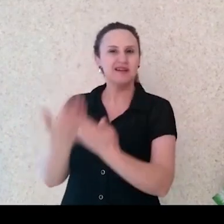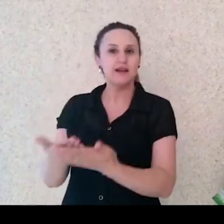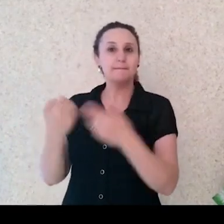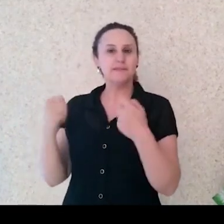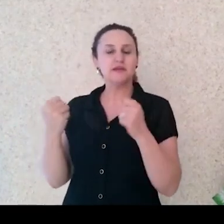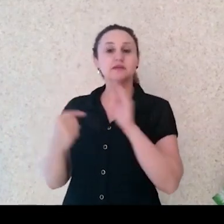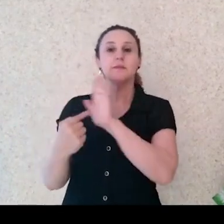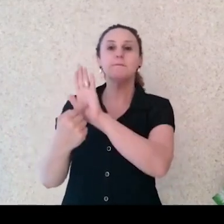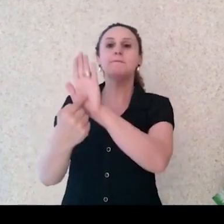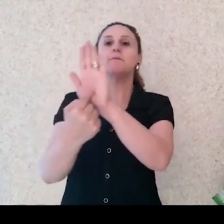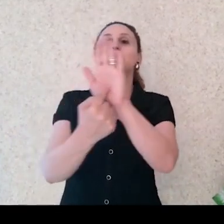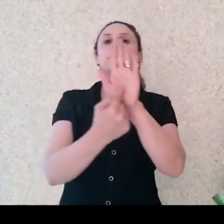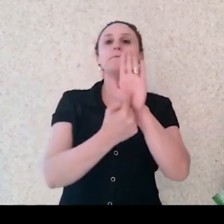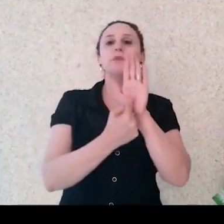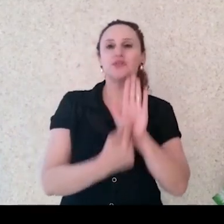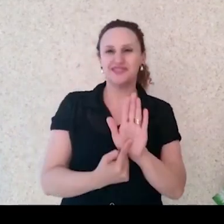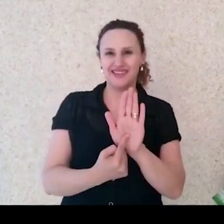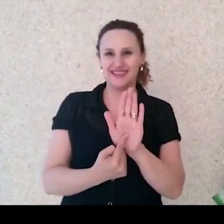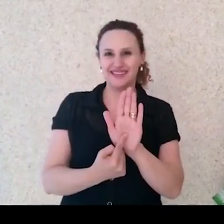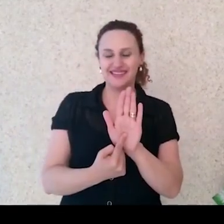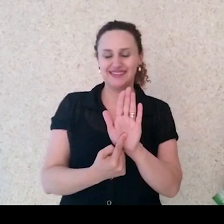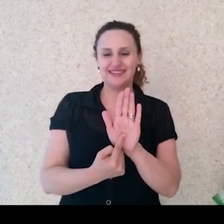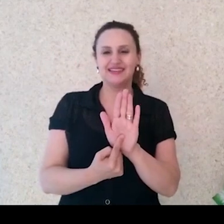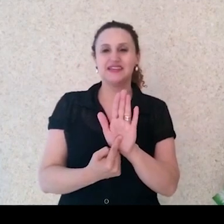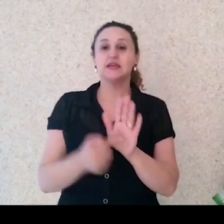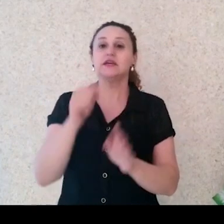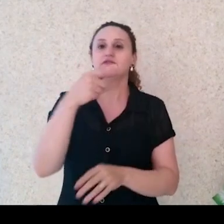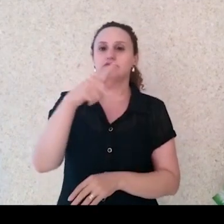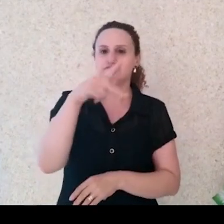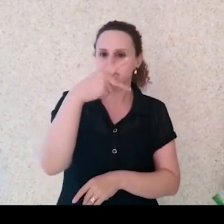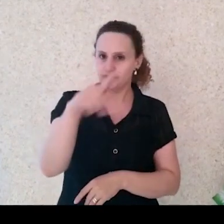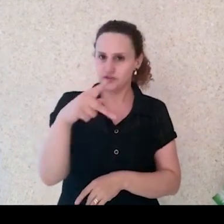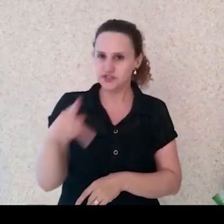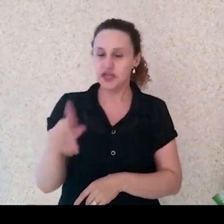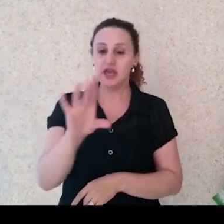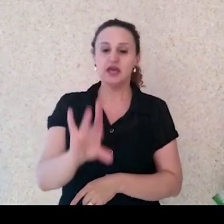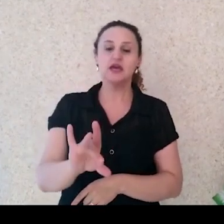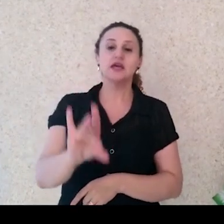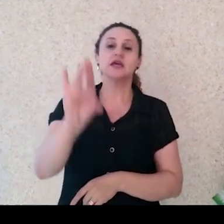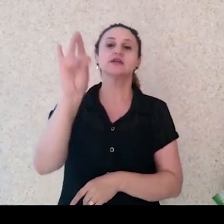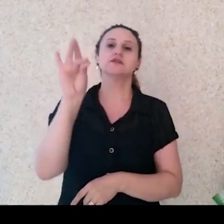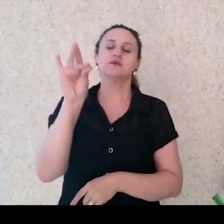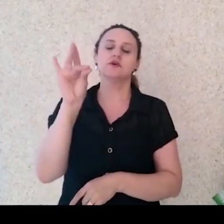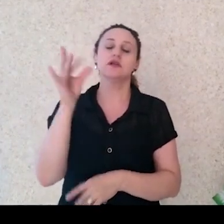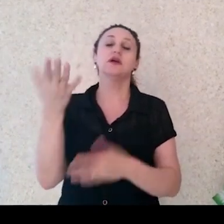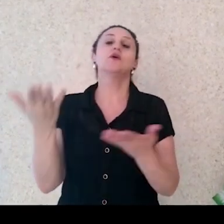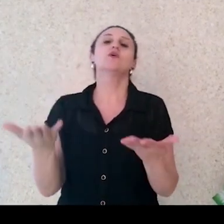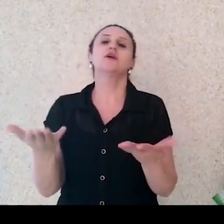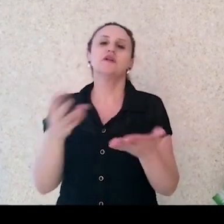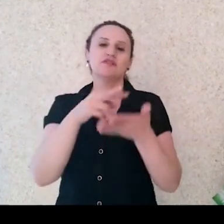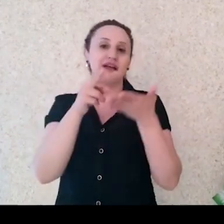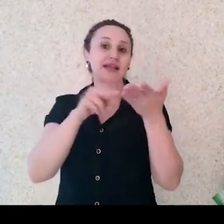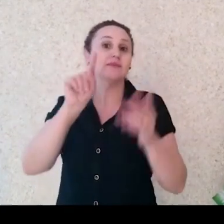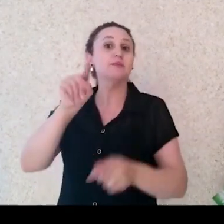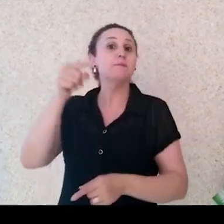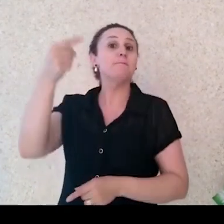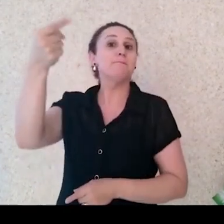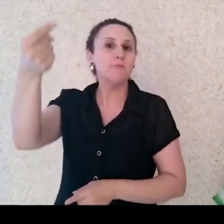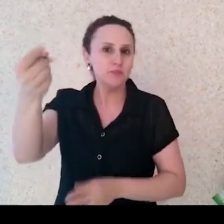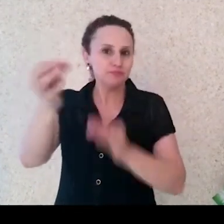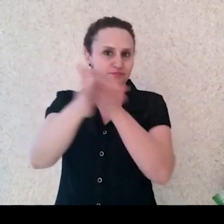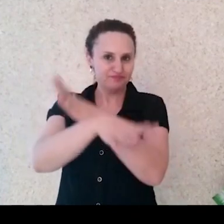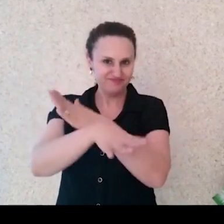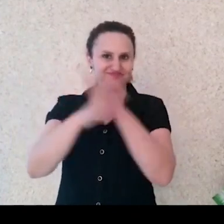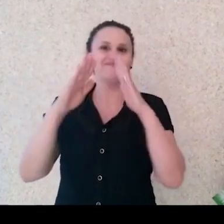essas opções para que você possa escolher ou não ser leitor e o que você vai ler depois que você sair da escola.